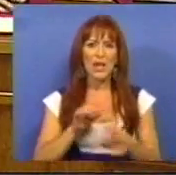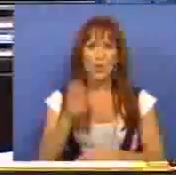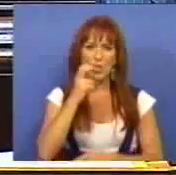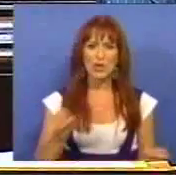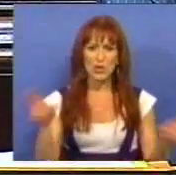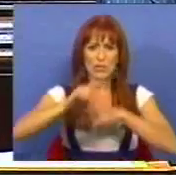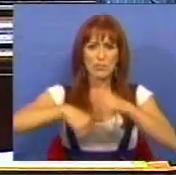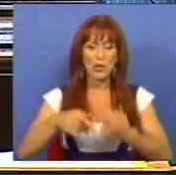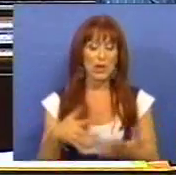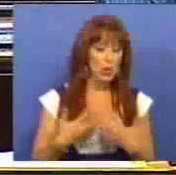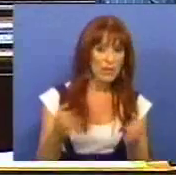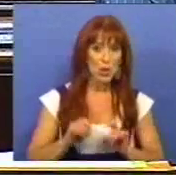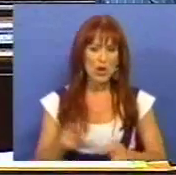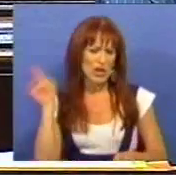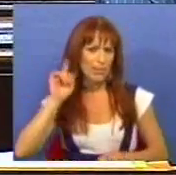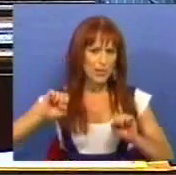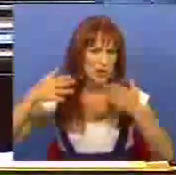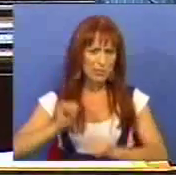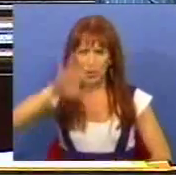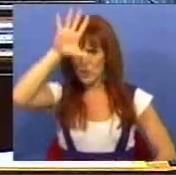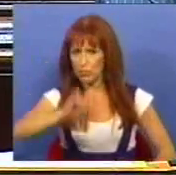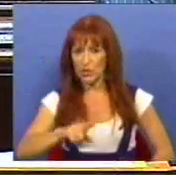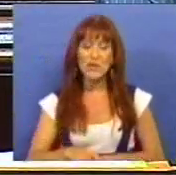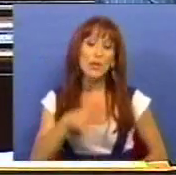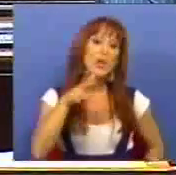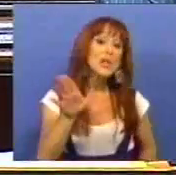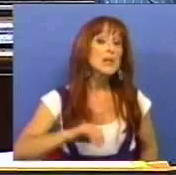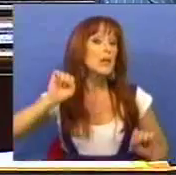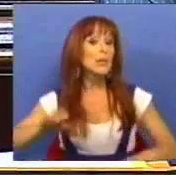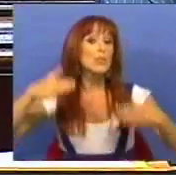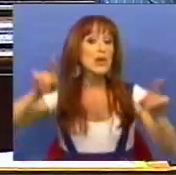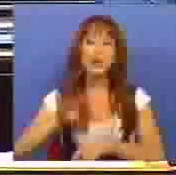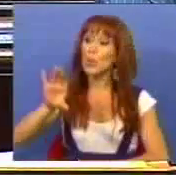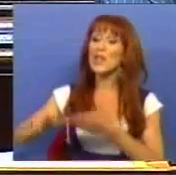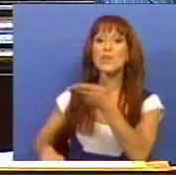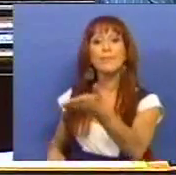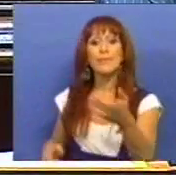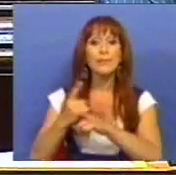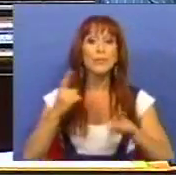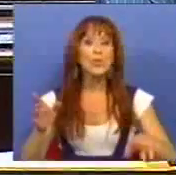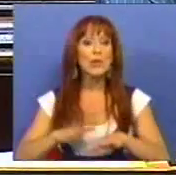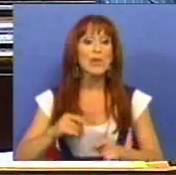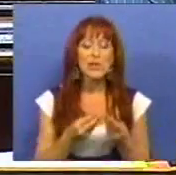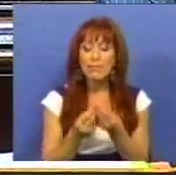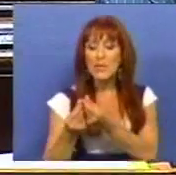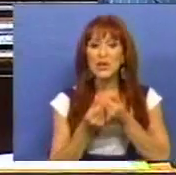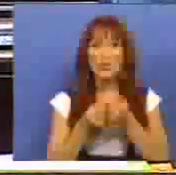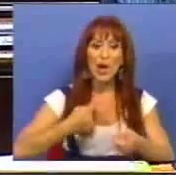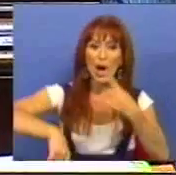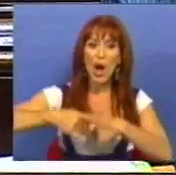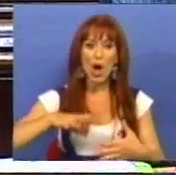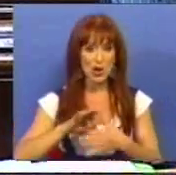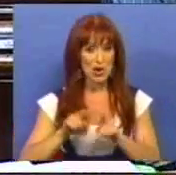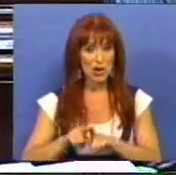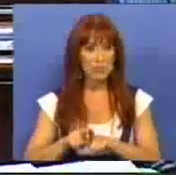renováveis, são sem dúvida uma das prioridades do Governo, mas eu diria uma das prioridades do país, porque é uma matéria em que nós